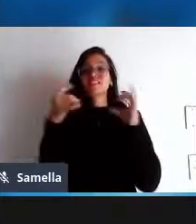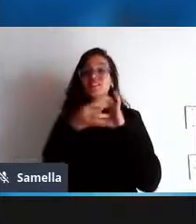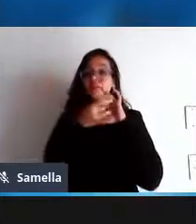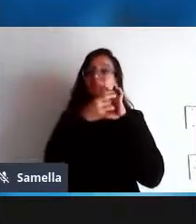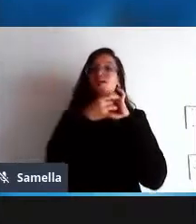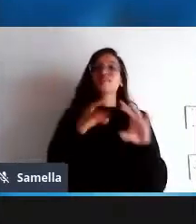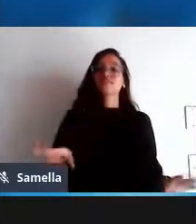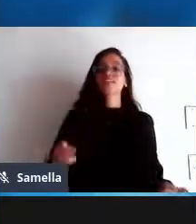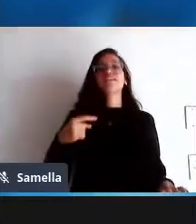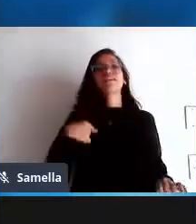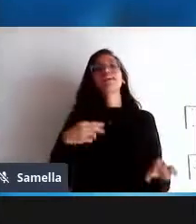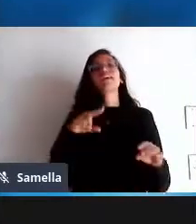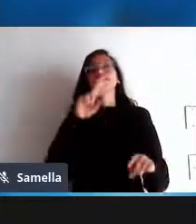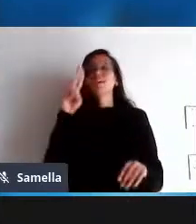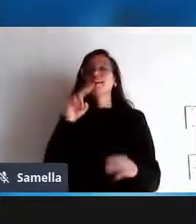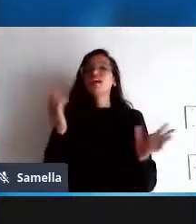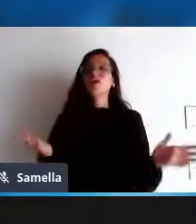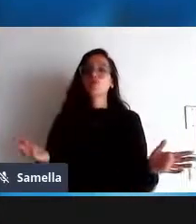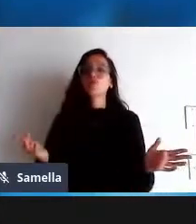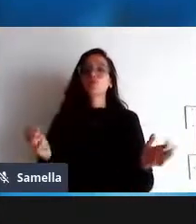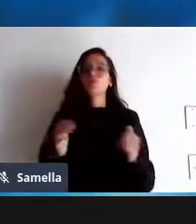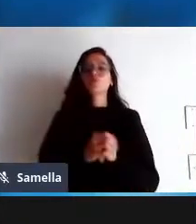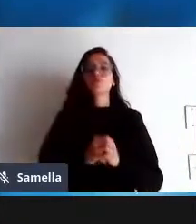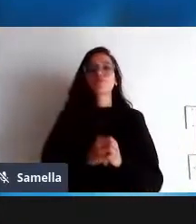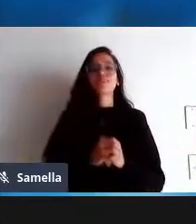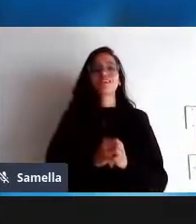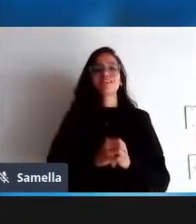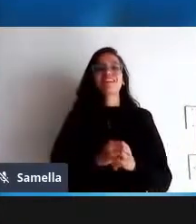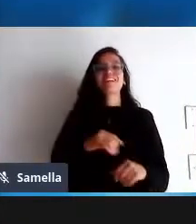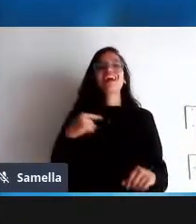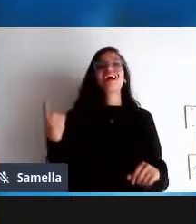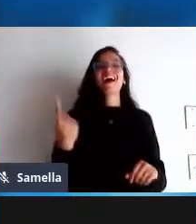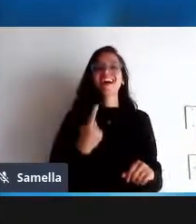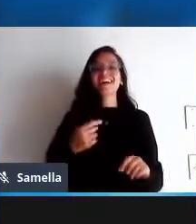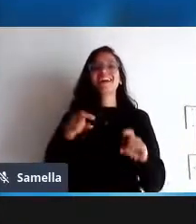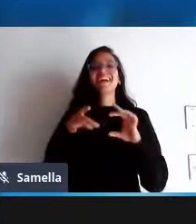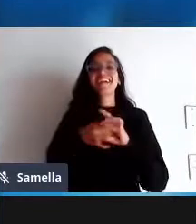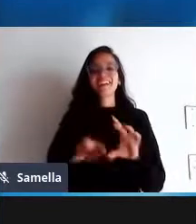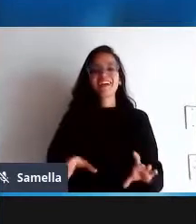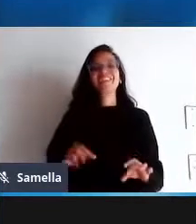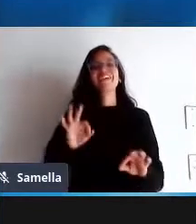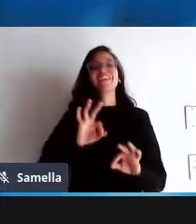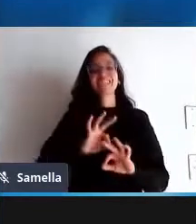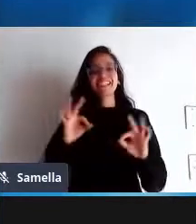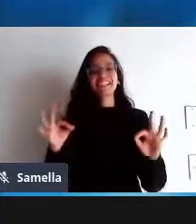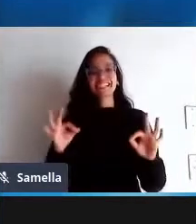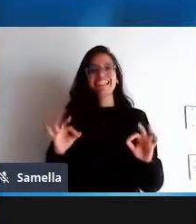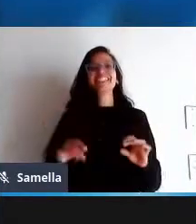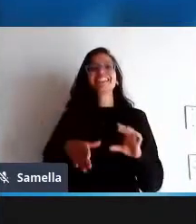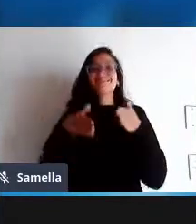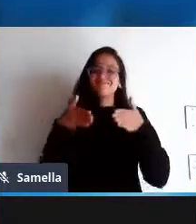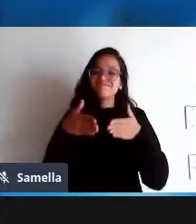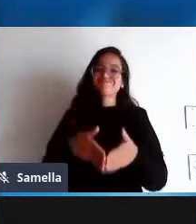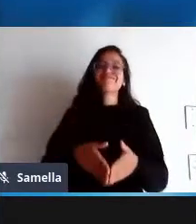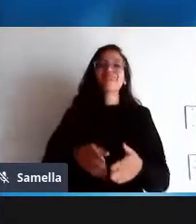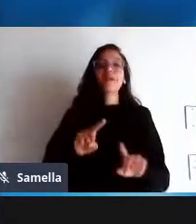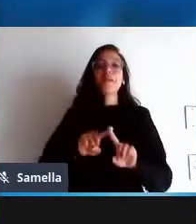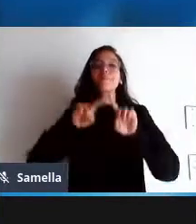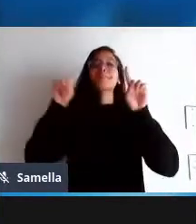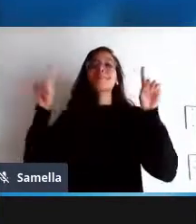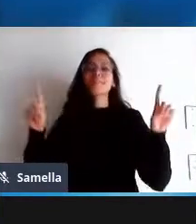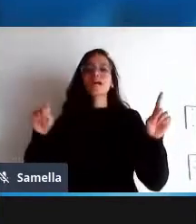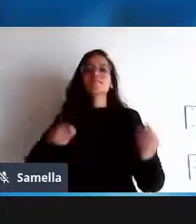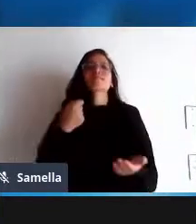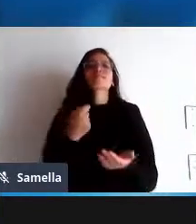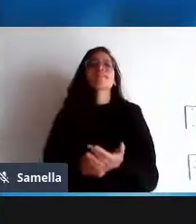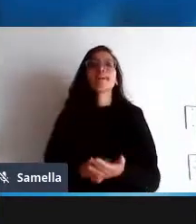usaria estaria tentando outra coisa talvez até uma outra licença mas que me garantisse que eu